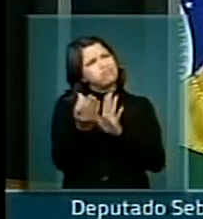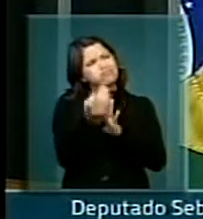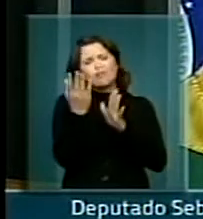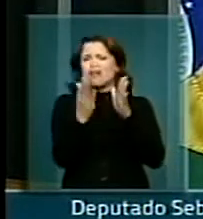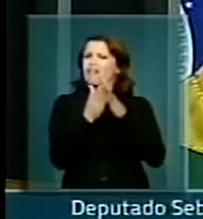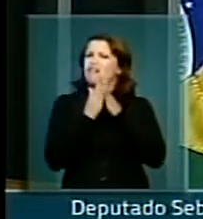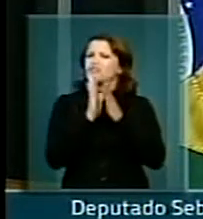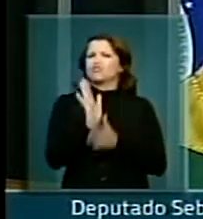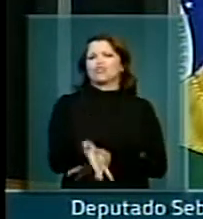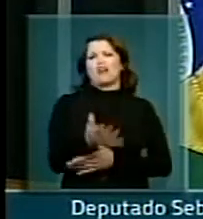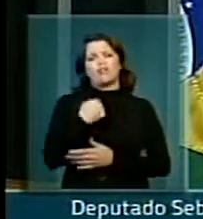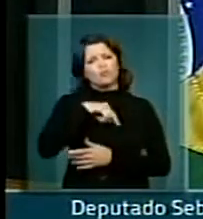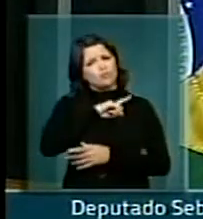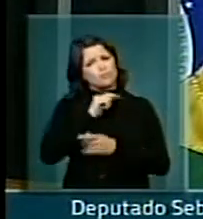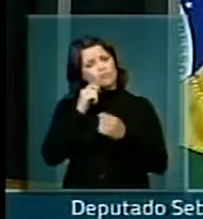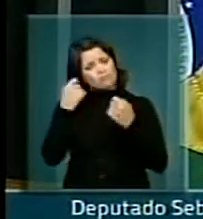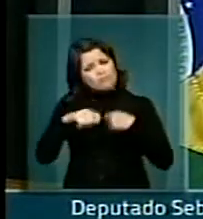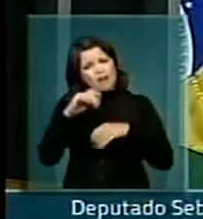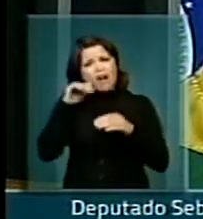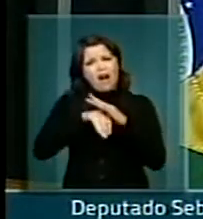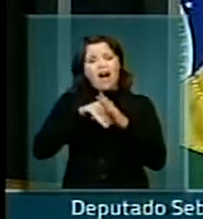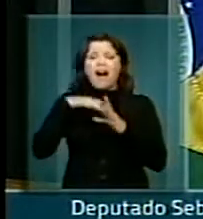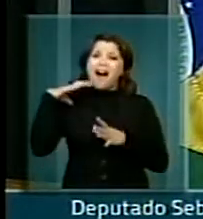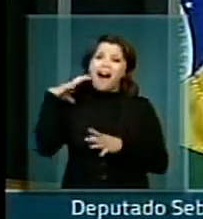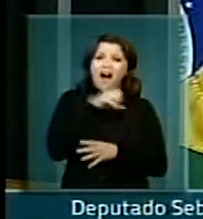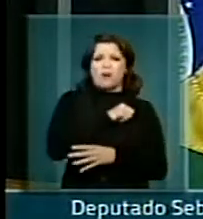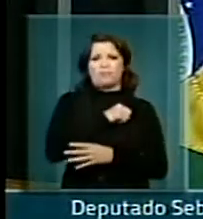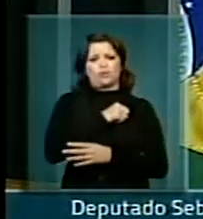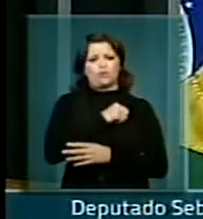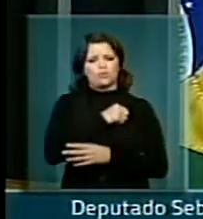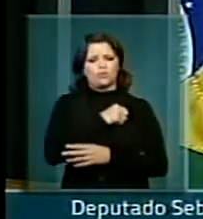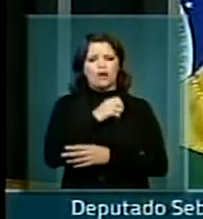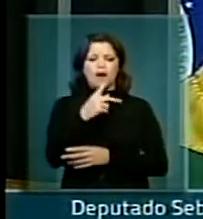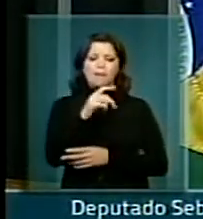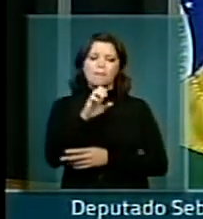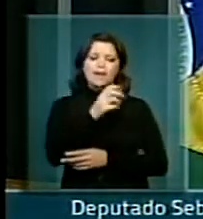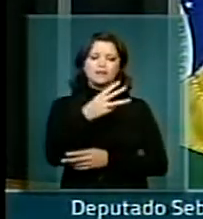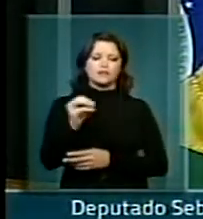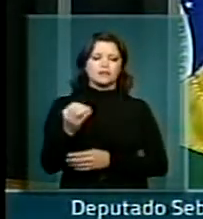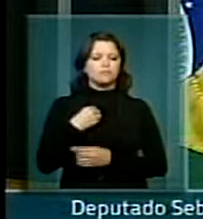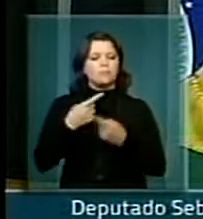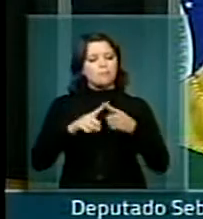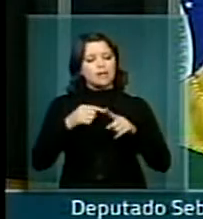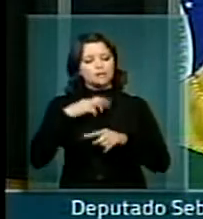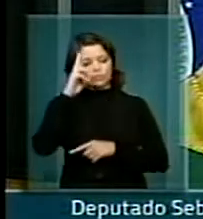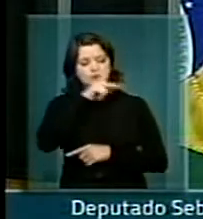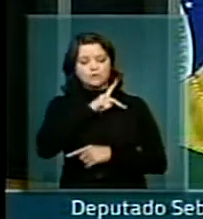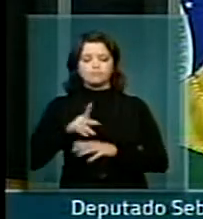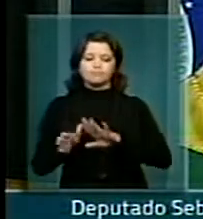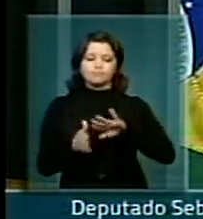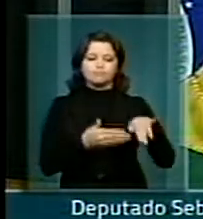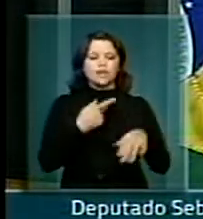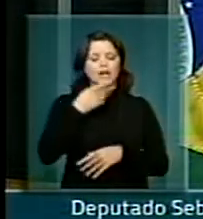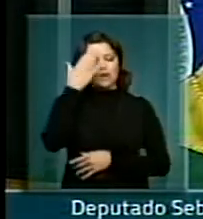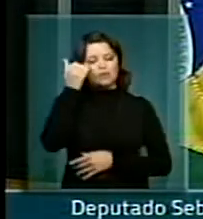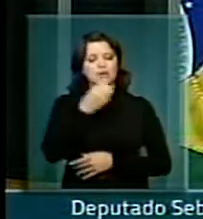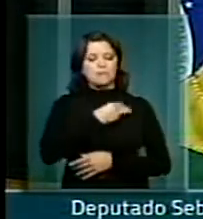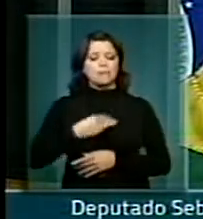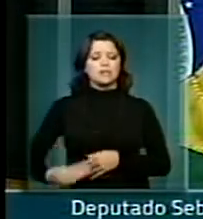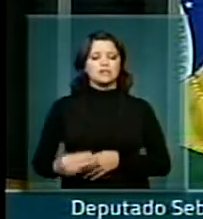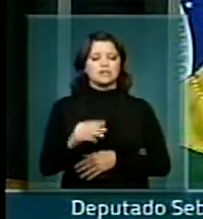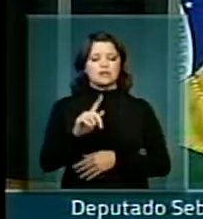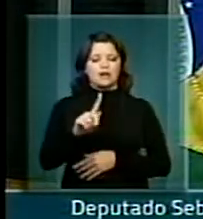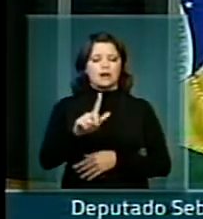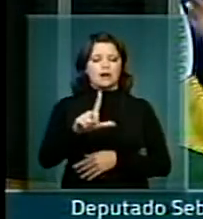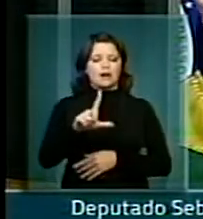para que possamos votar o mais rápido possível a PEC 300. Mas, presidente, eu sei que a ministra Gleise Hoffmann